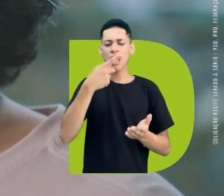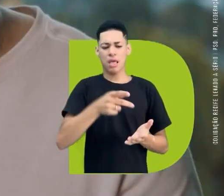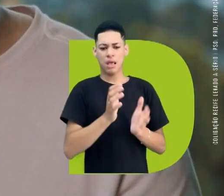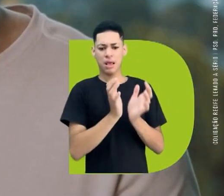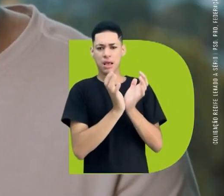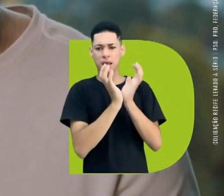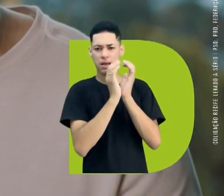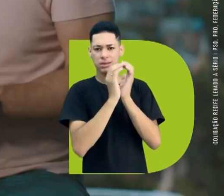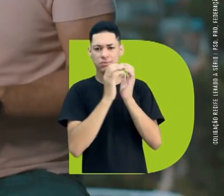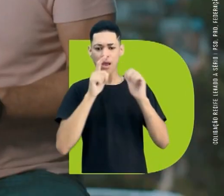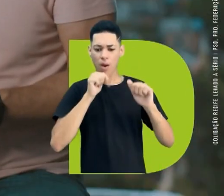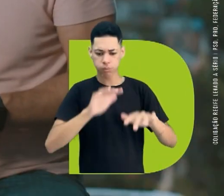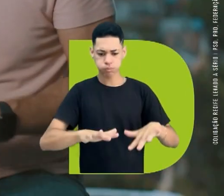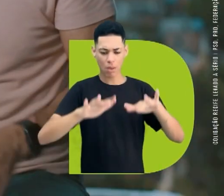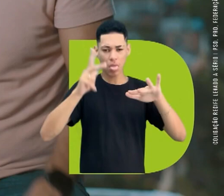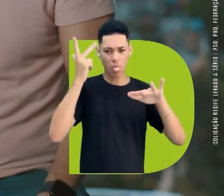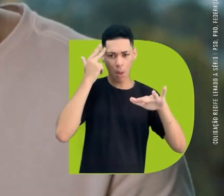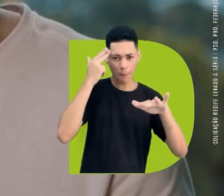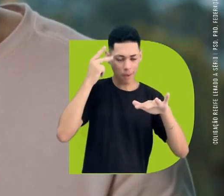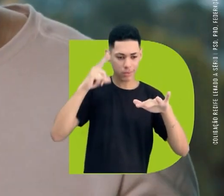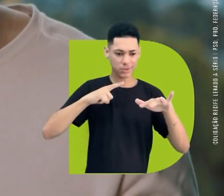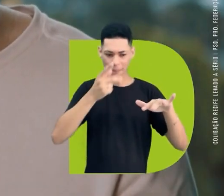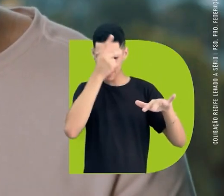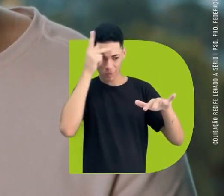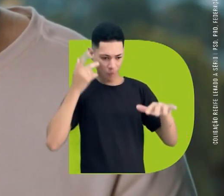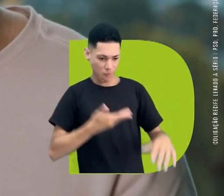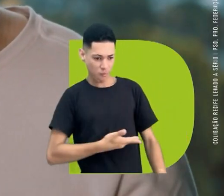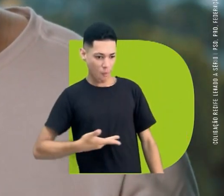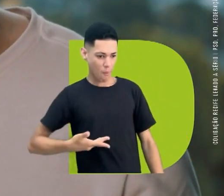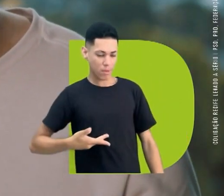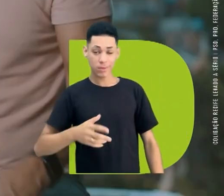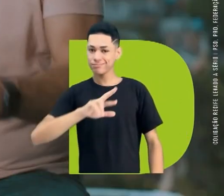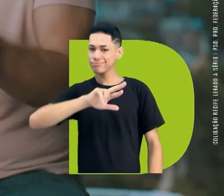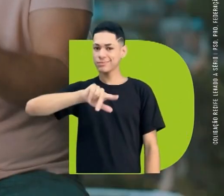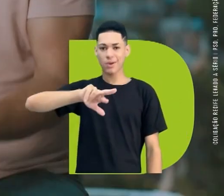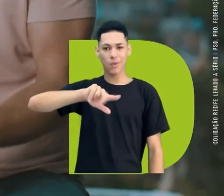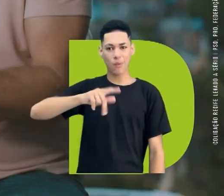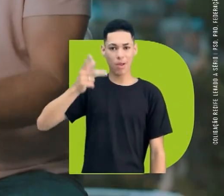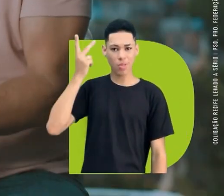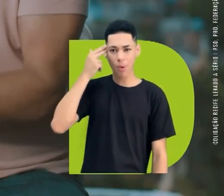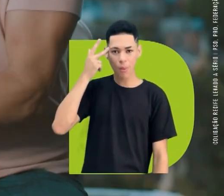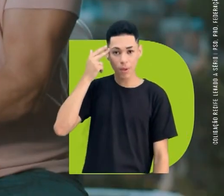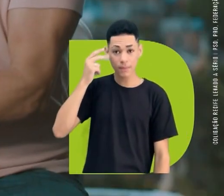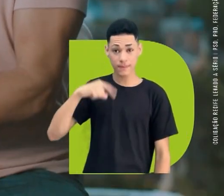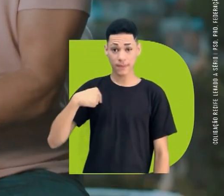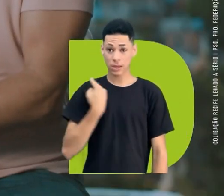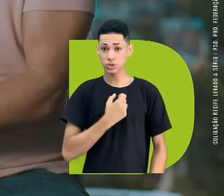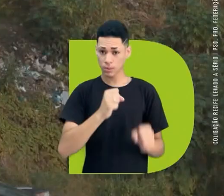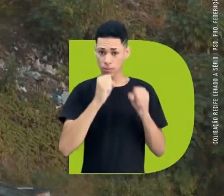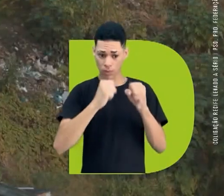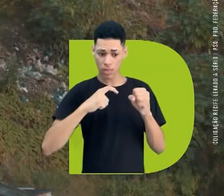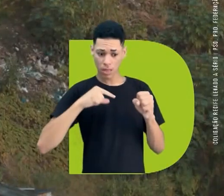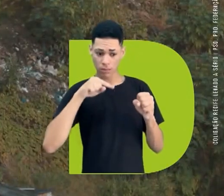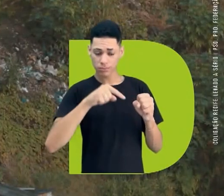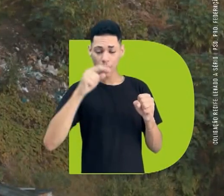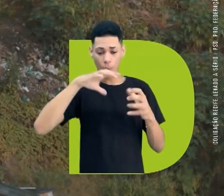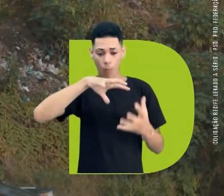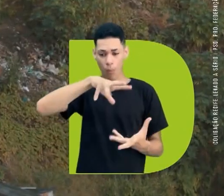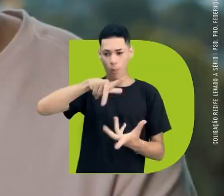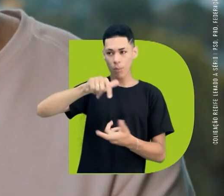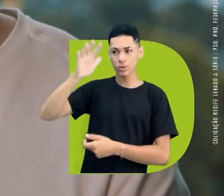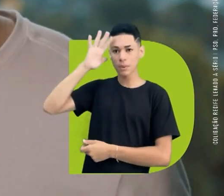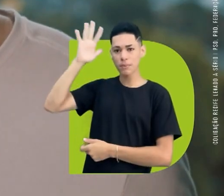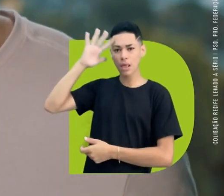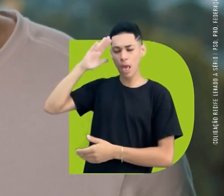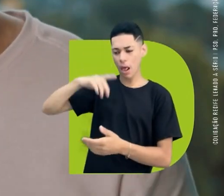é assim mesmo, o Recife alaga. Não é assim mesmo. Ah, é assim mesmo, tem gente com fome. Não é assim mesmo, tem gente com fome. A gente podia ter